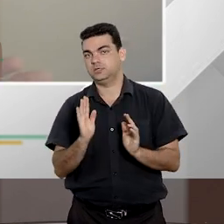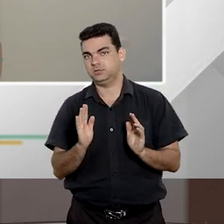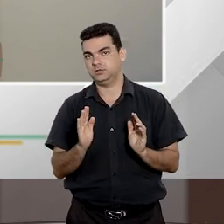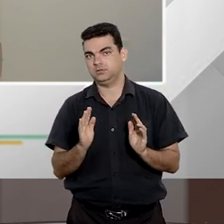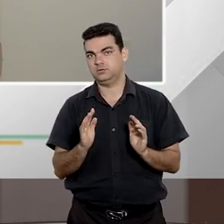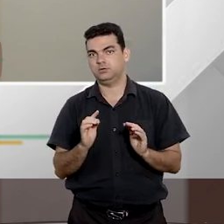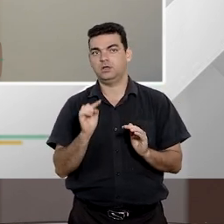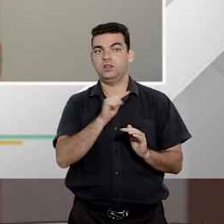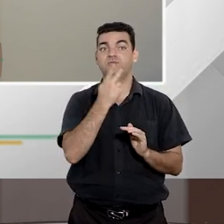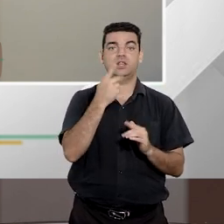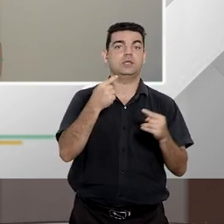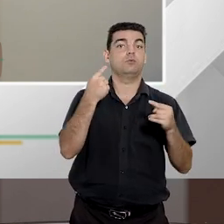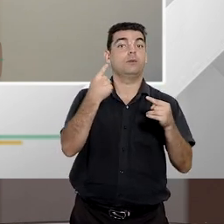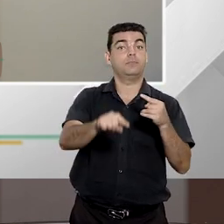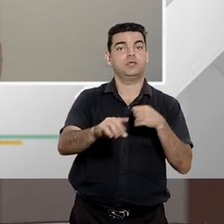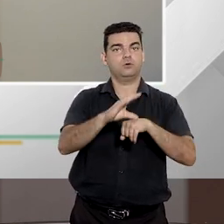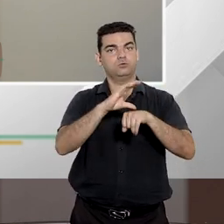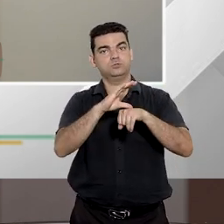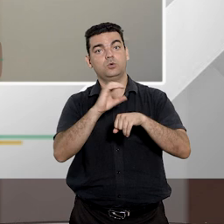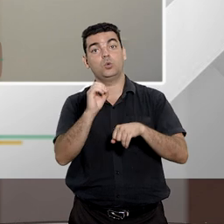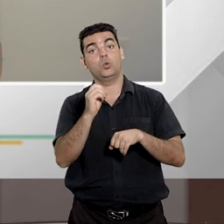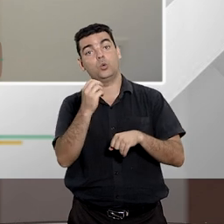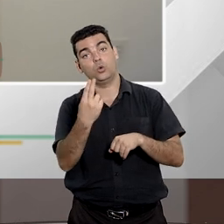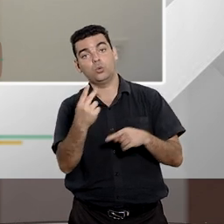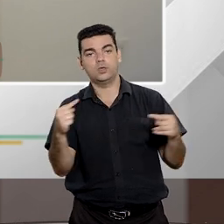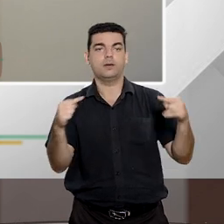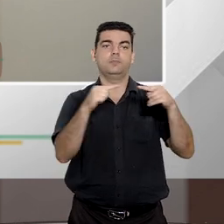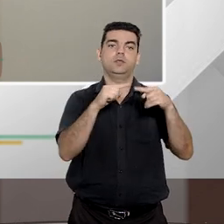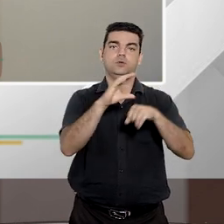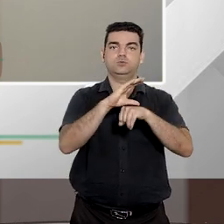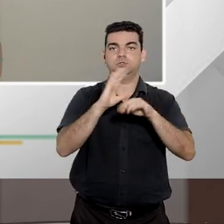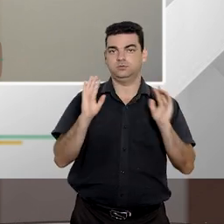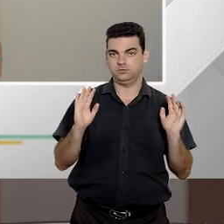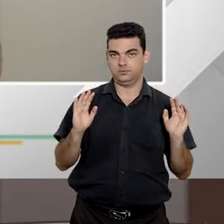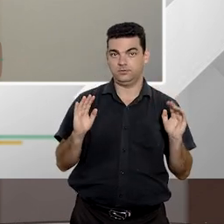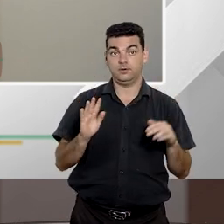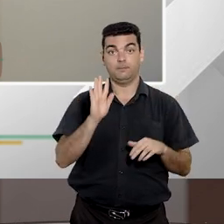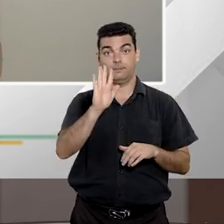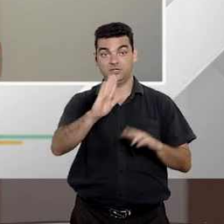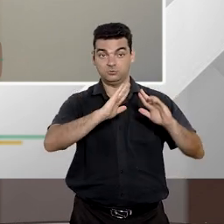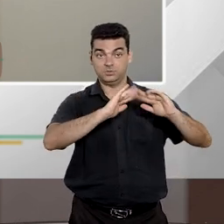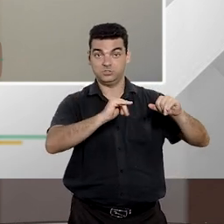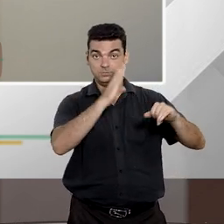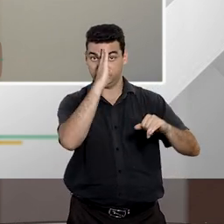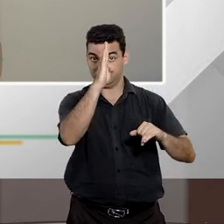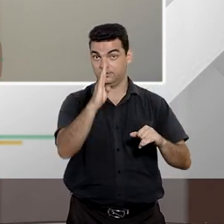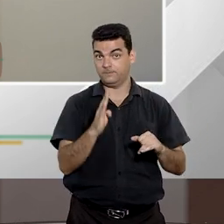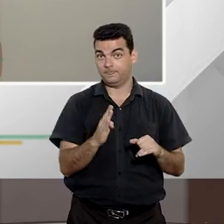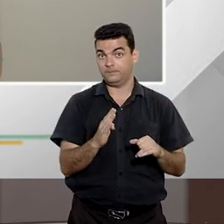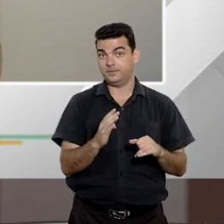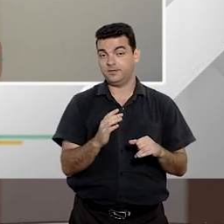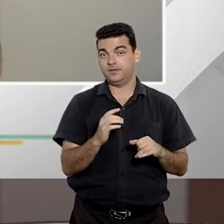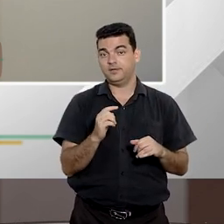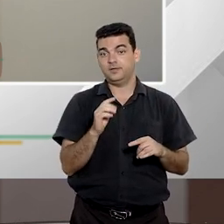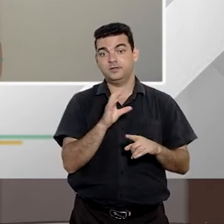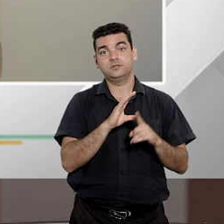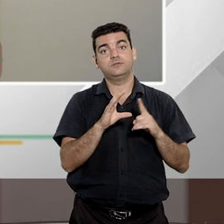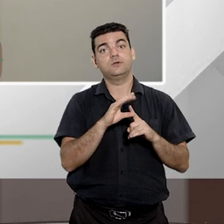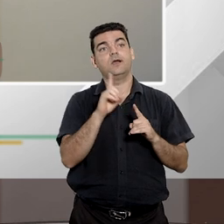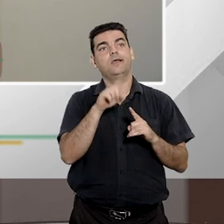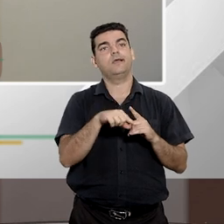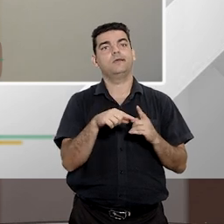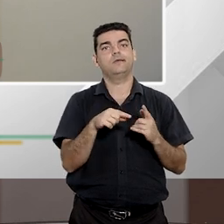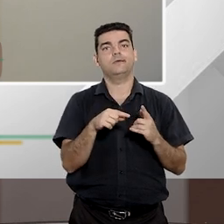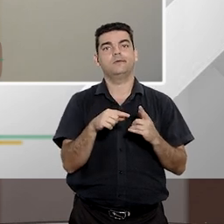ele se baseou numa lei inconstitucional mas se o pedido principal da ação civil pública for